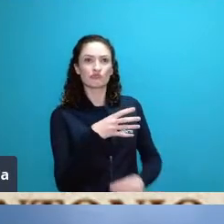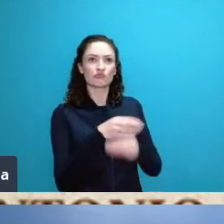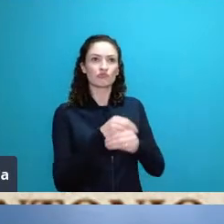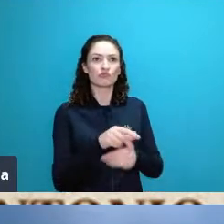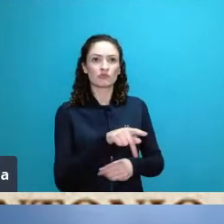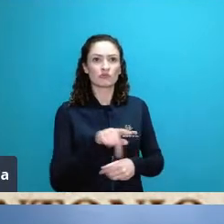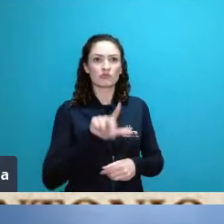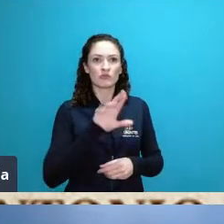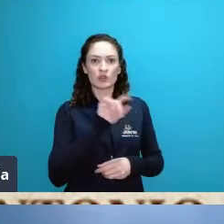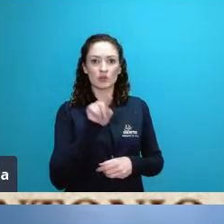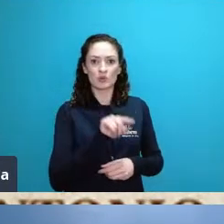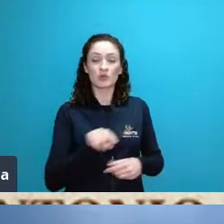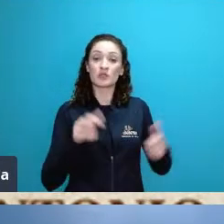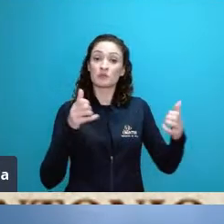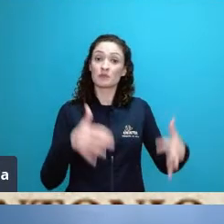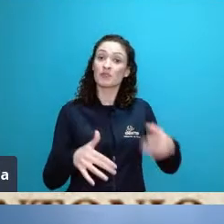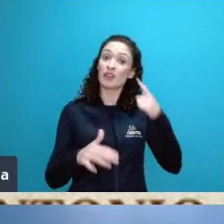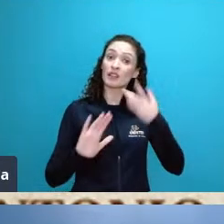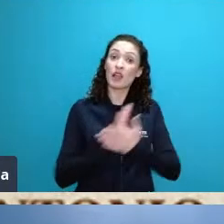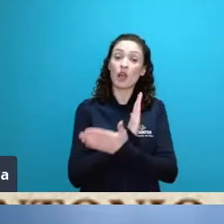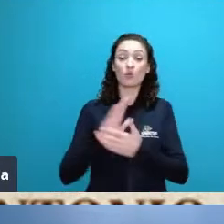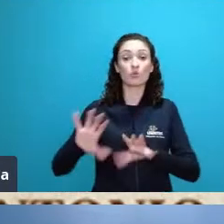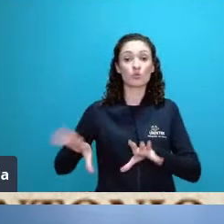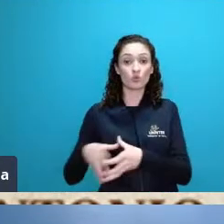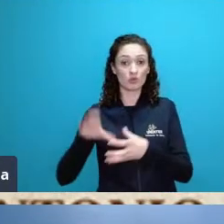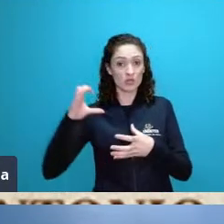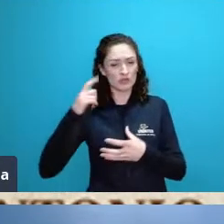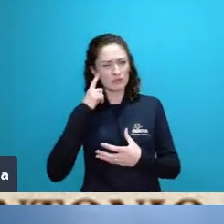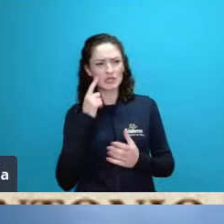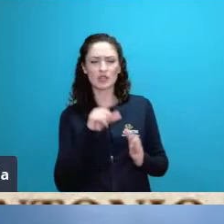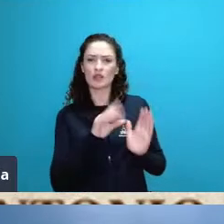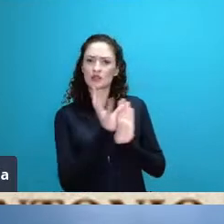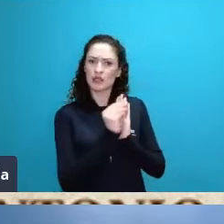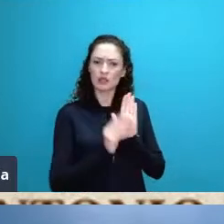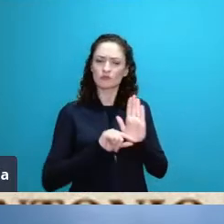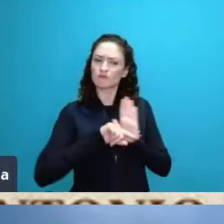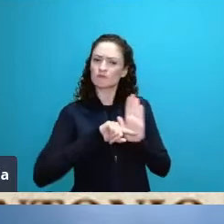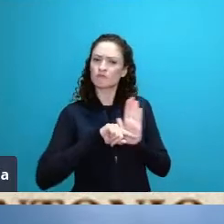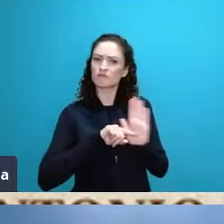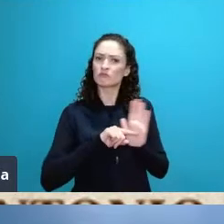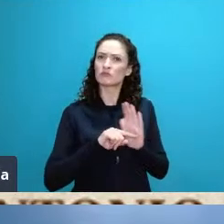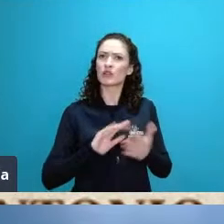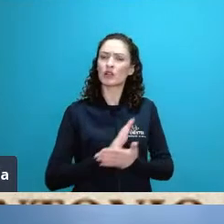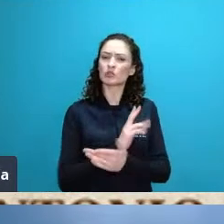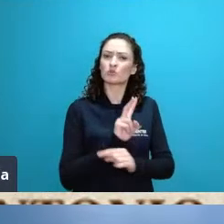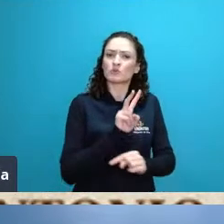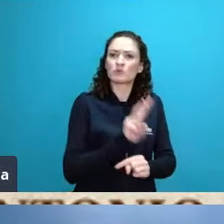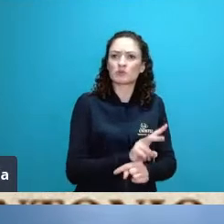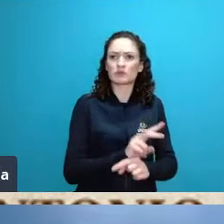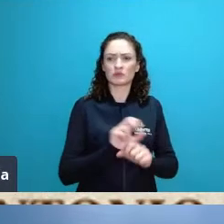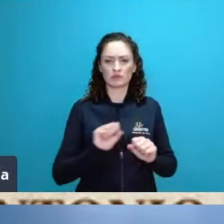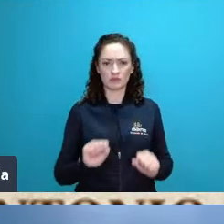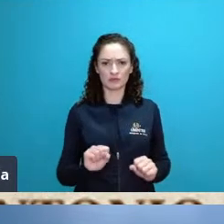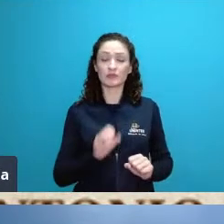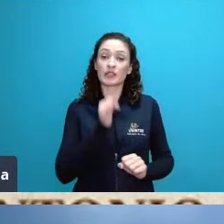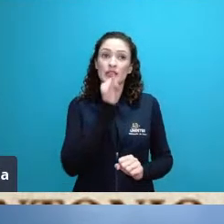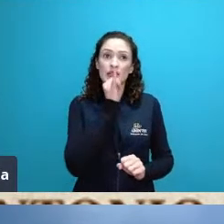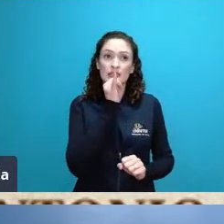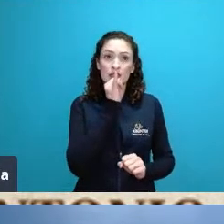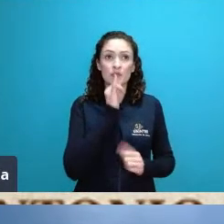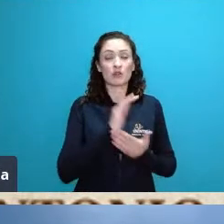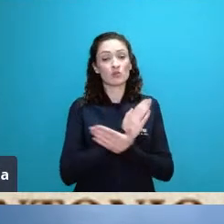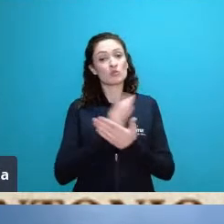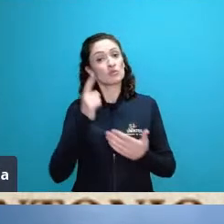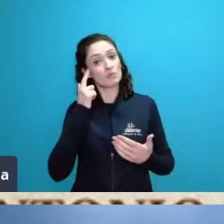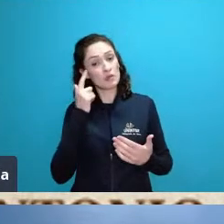estabelecer unidade de conservação área protegida eles falaram assim é bom no que adianta a gente cercar